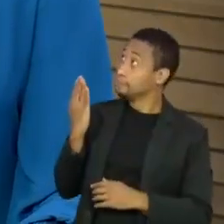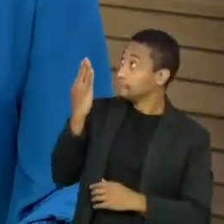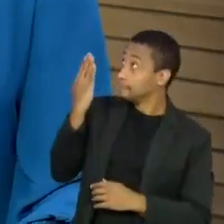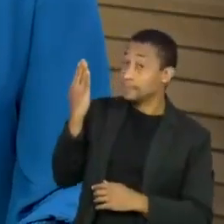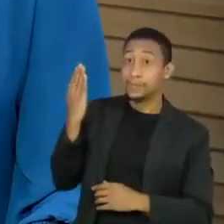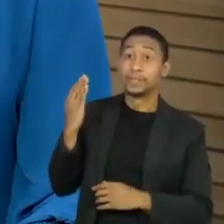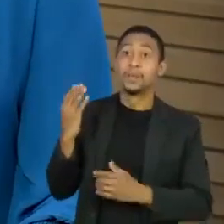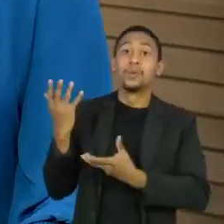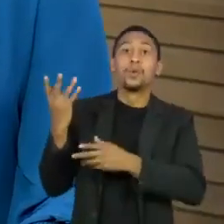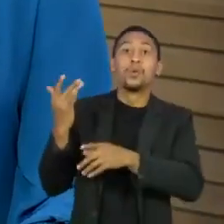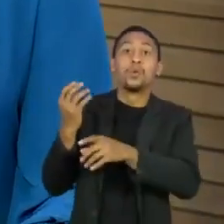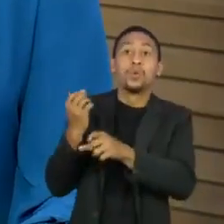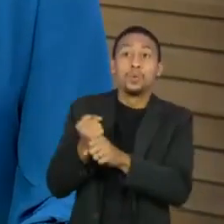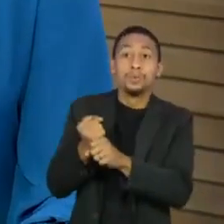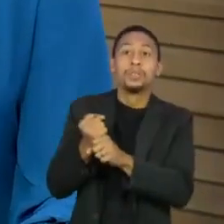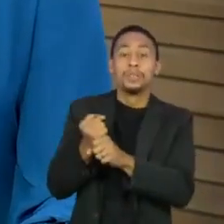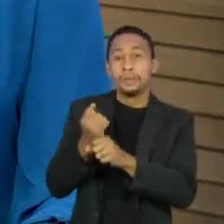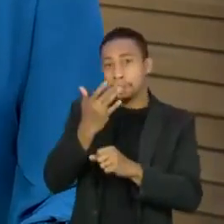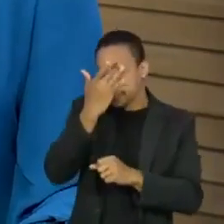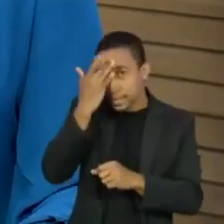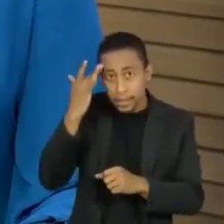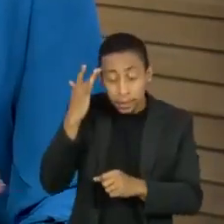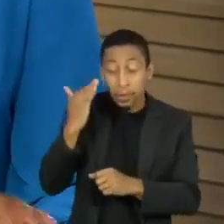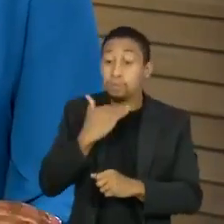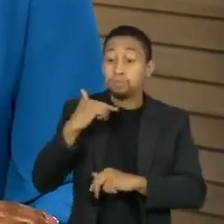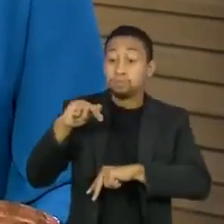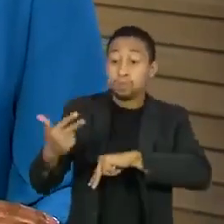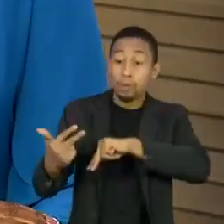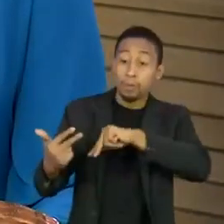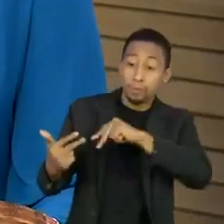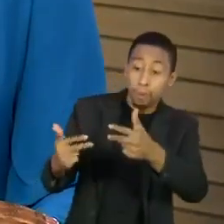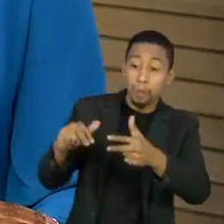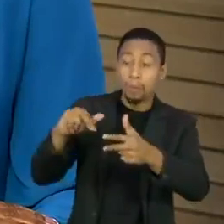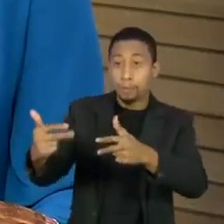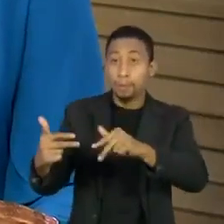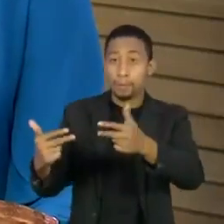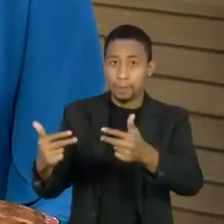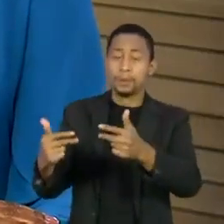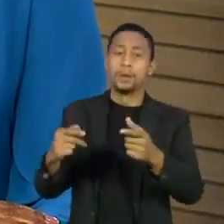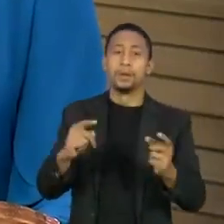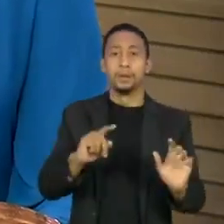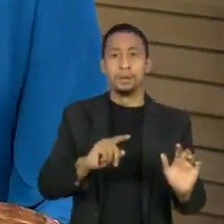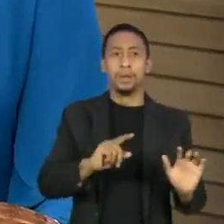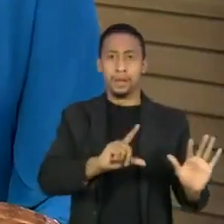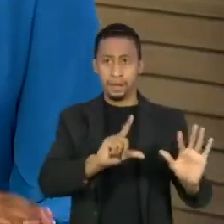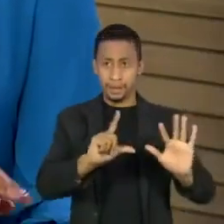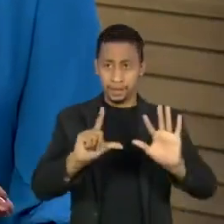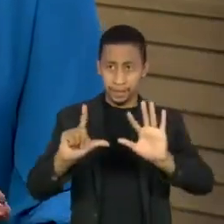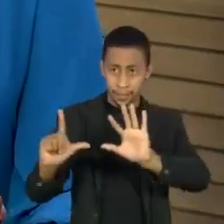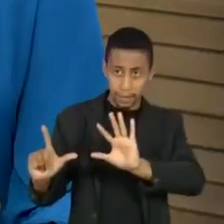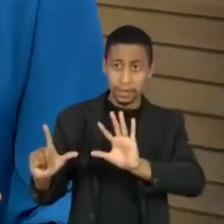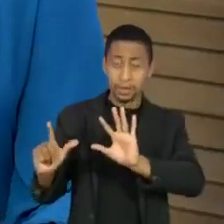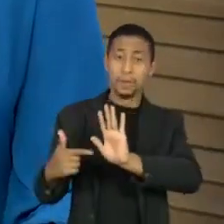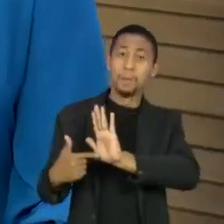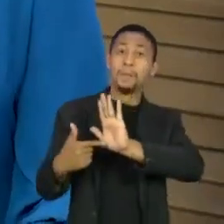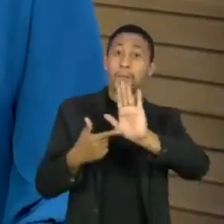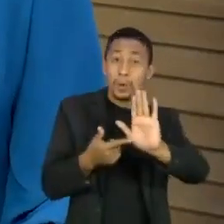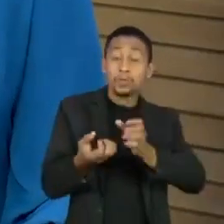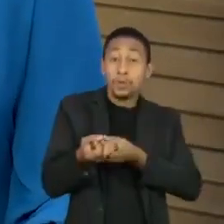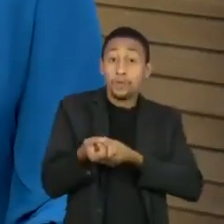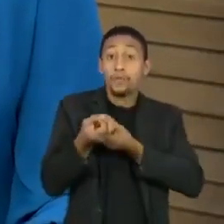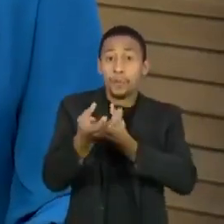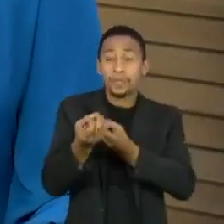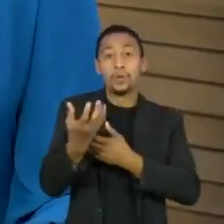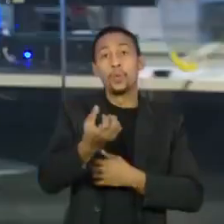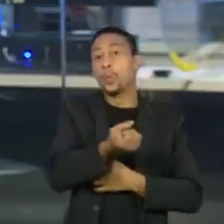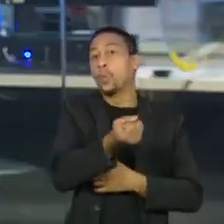acumulados desde o início da crise. A TV Cultura exibe a partir dessa semana, em seus telejornais, o dado do consórcio de